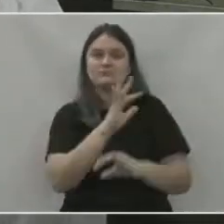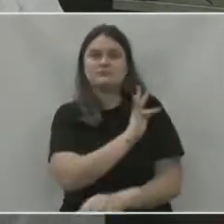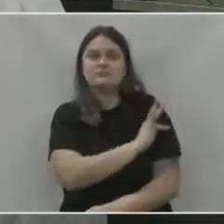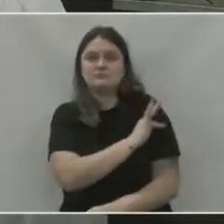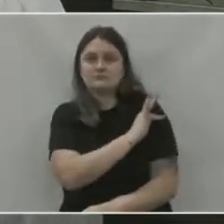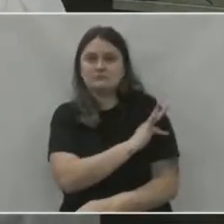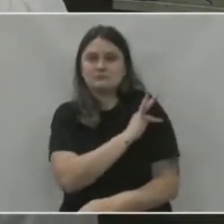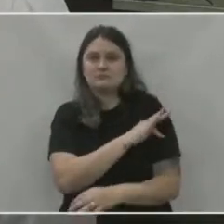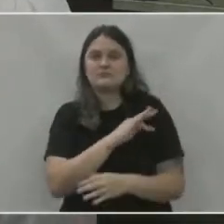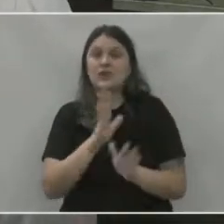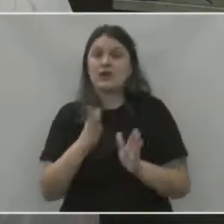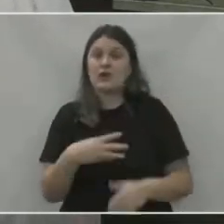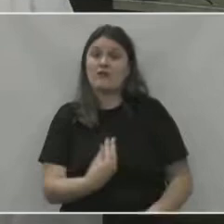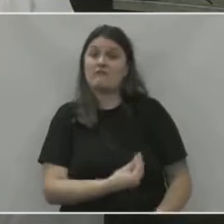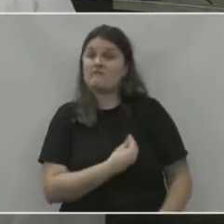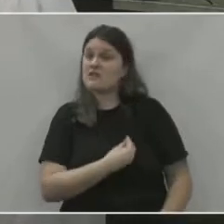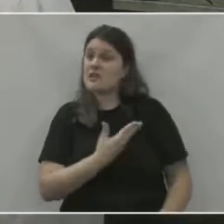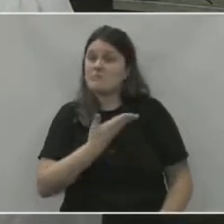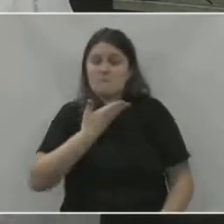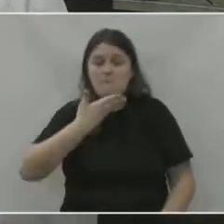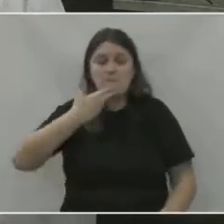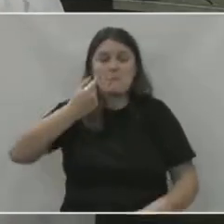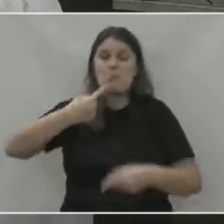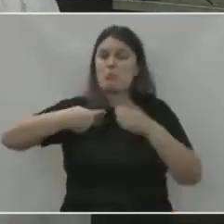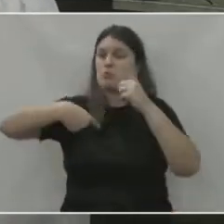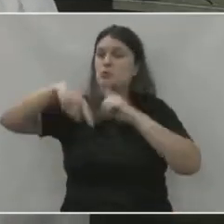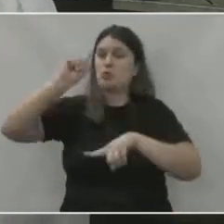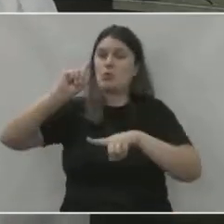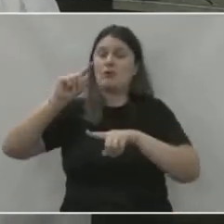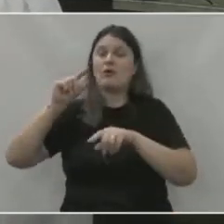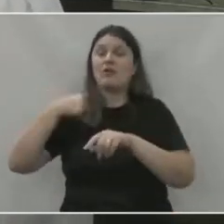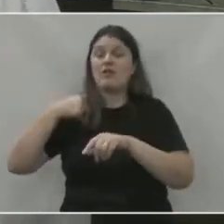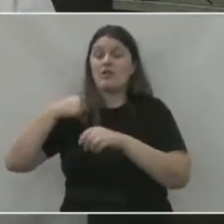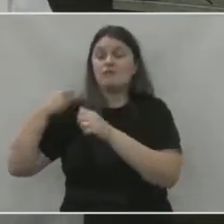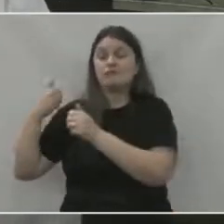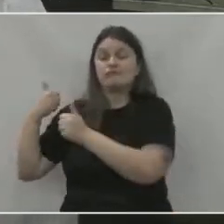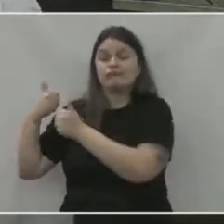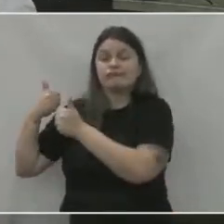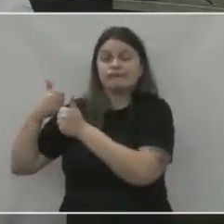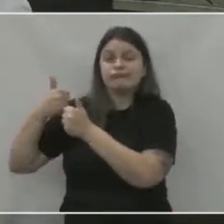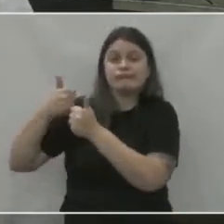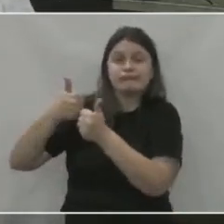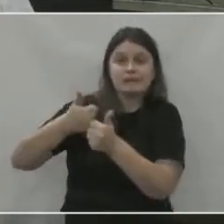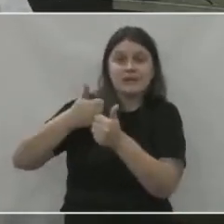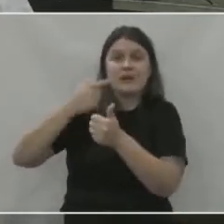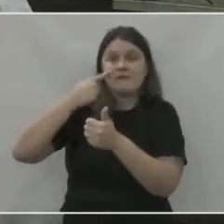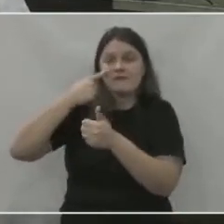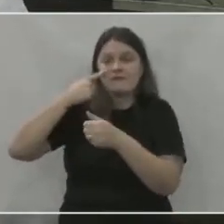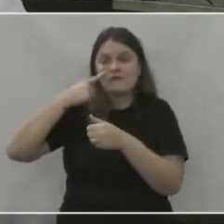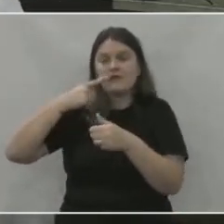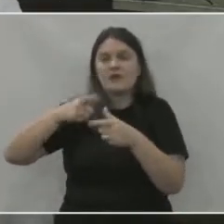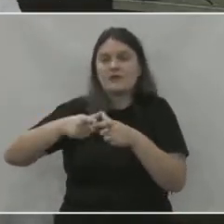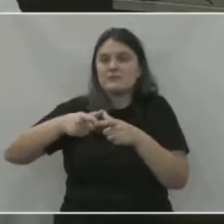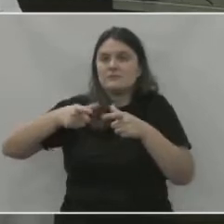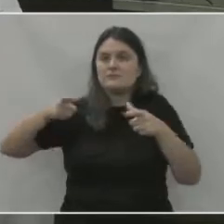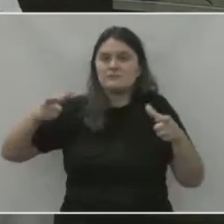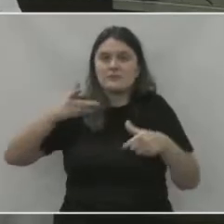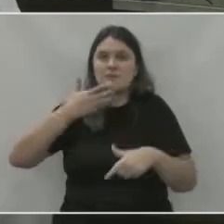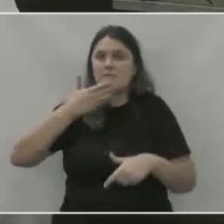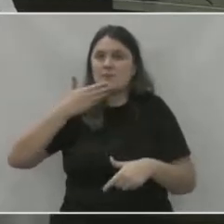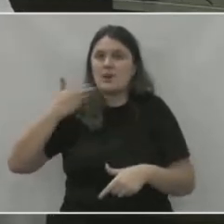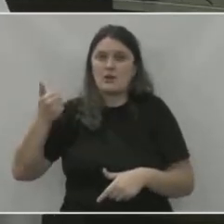a vida melhorou muito. E quem acompanha isso vê que a vida aqui em nossa cidade